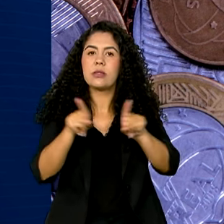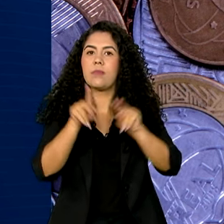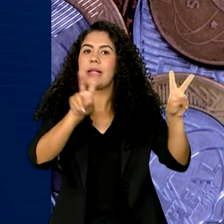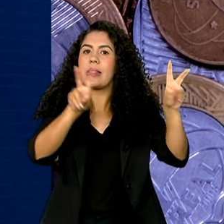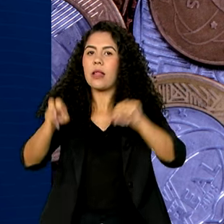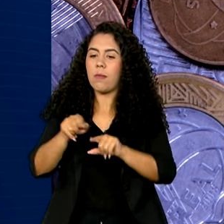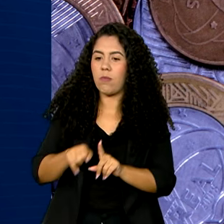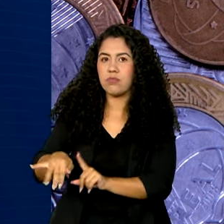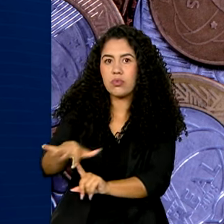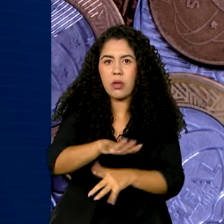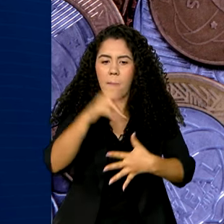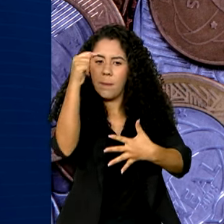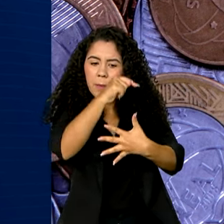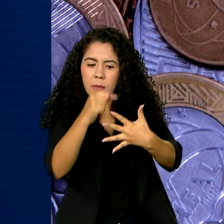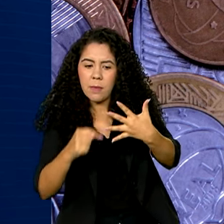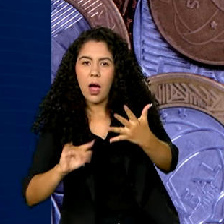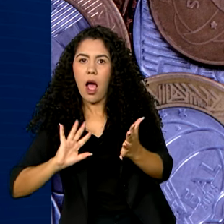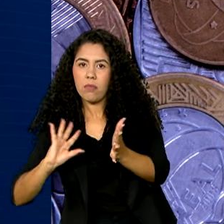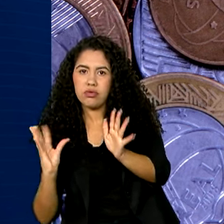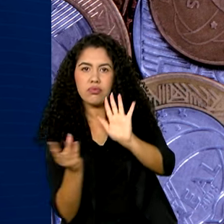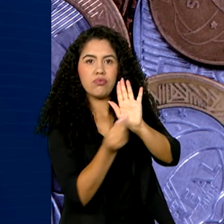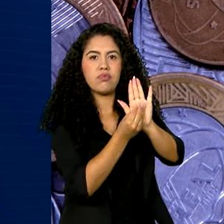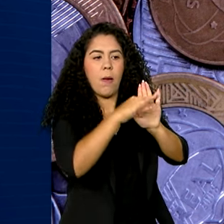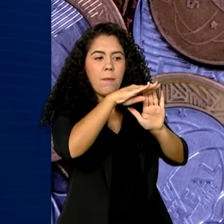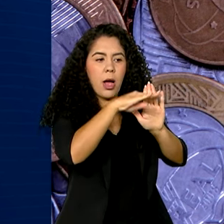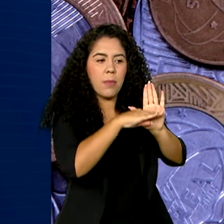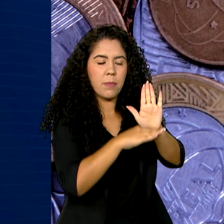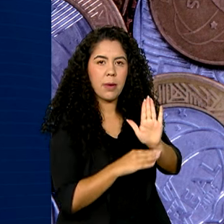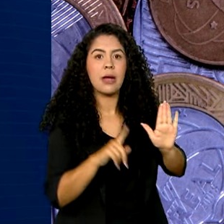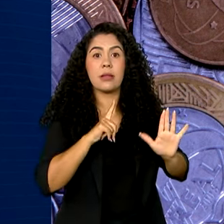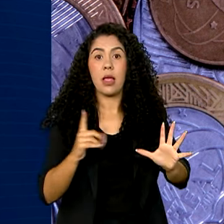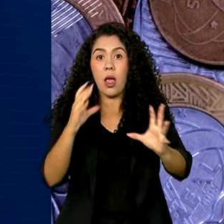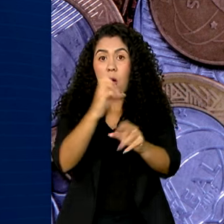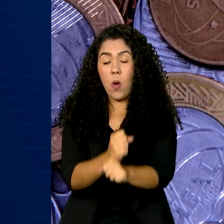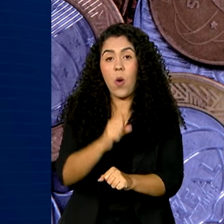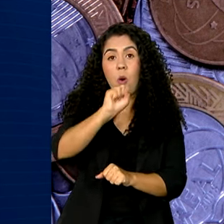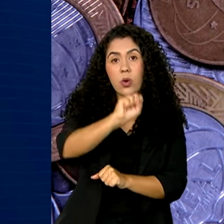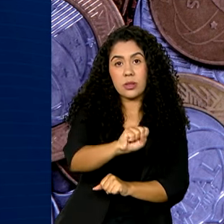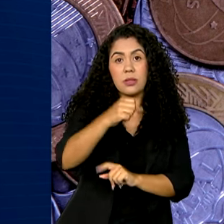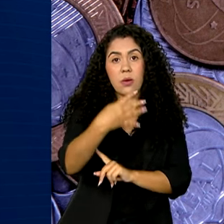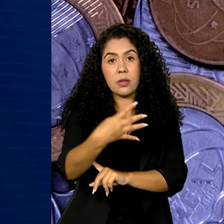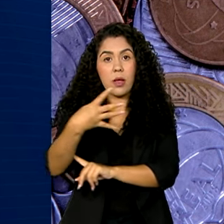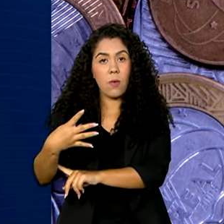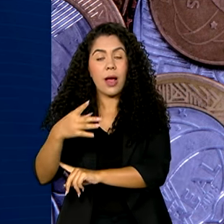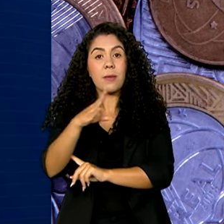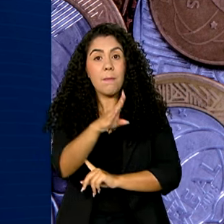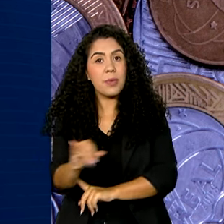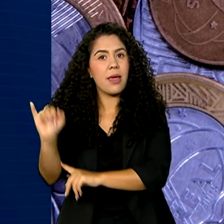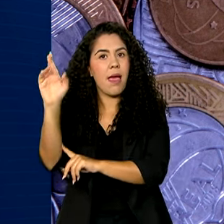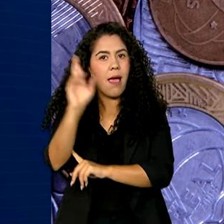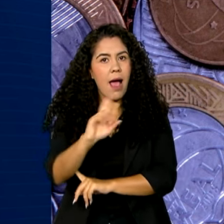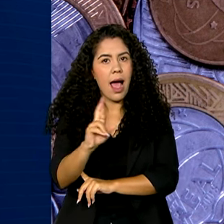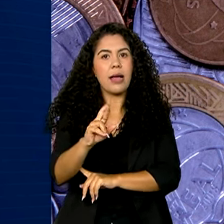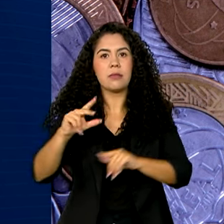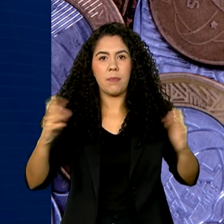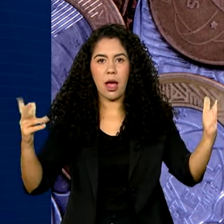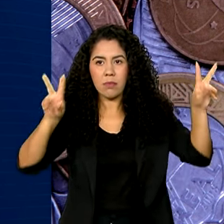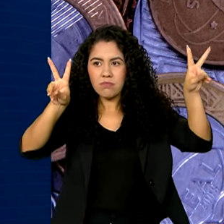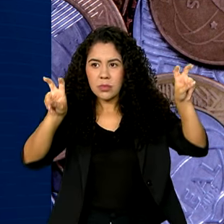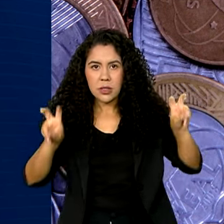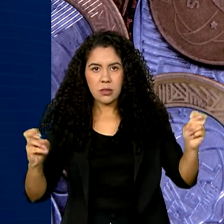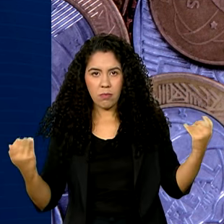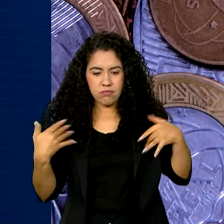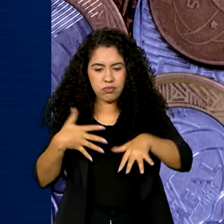Nesse ponto, estão previstos R 444 bilhões para ações transversais e